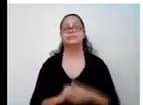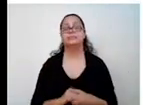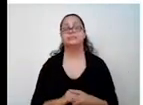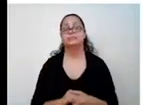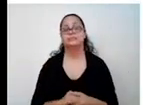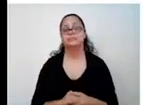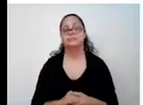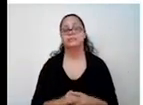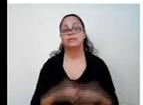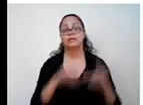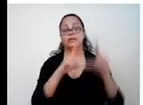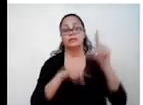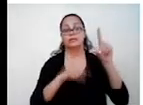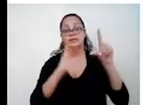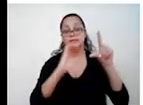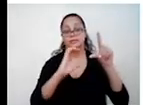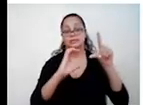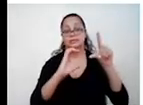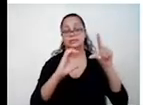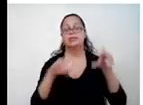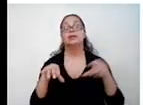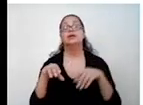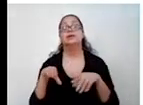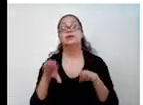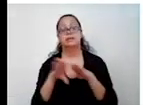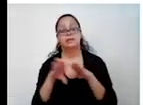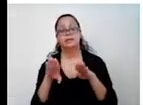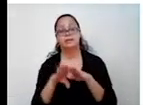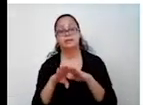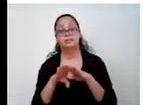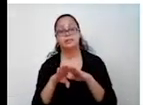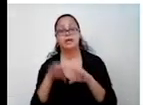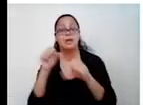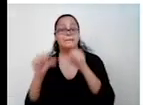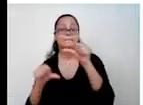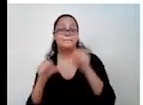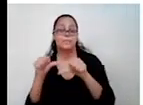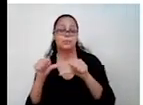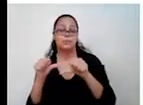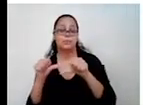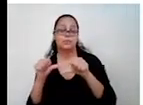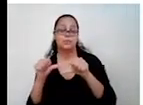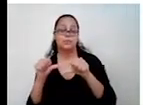Aqui é a mesma coisa, né. Passo 10 para o lado esquerdo, sinal de igual. Vai ficar menos 10.